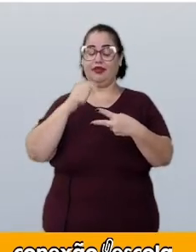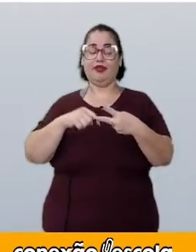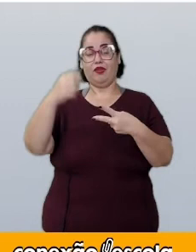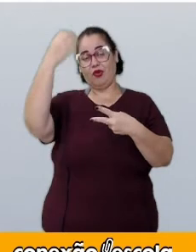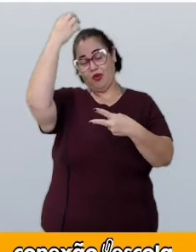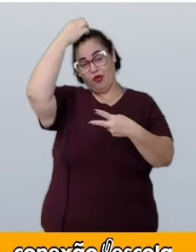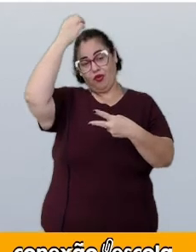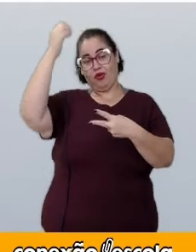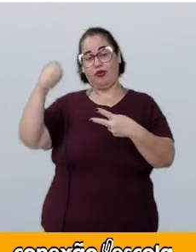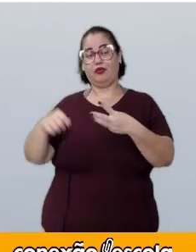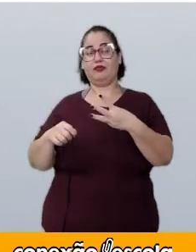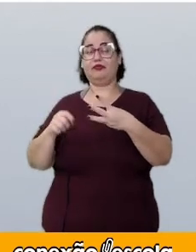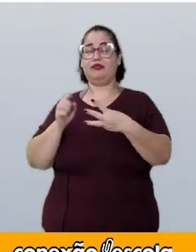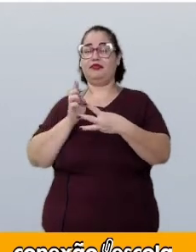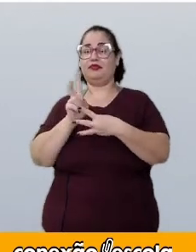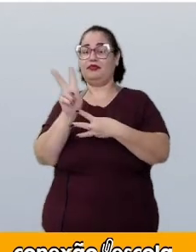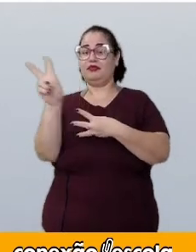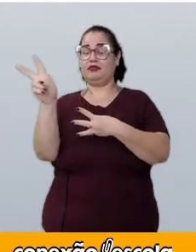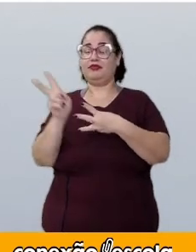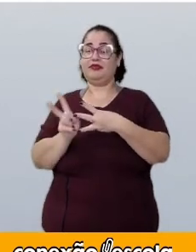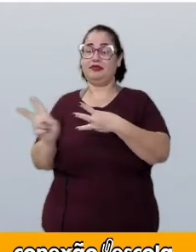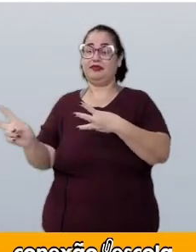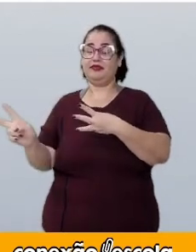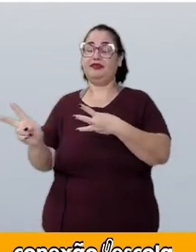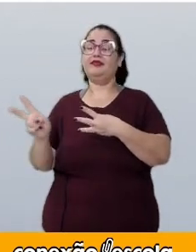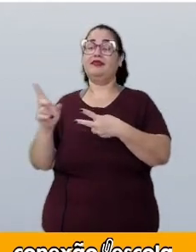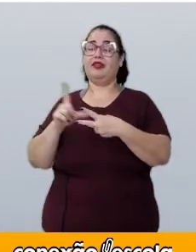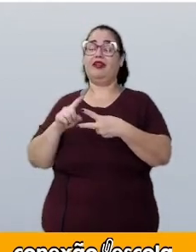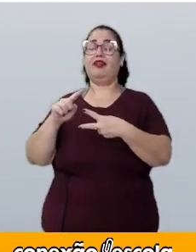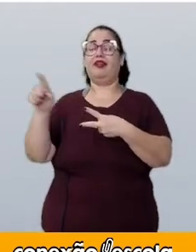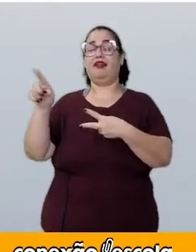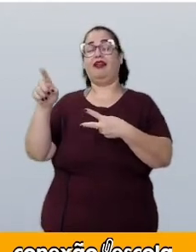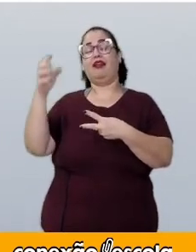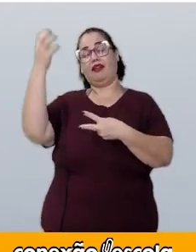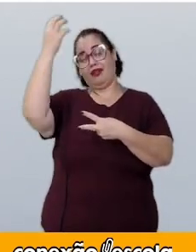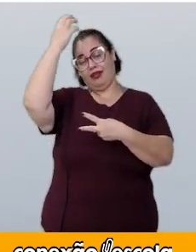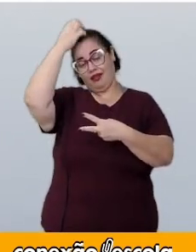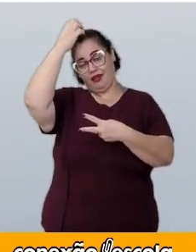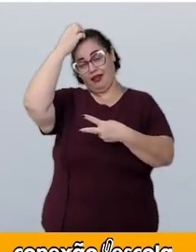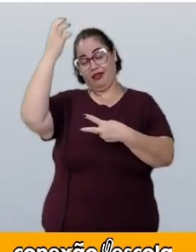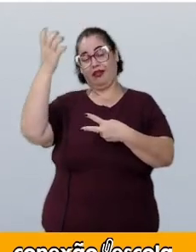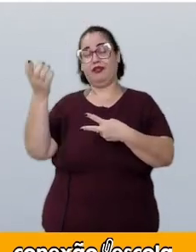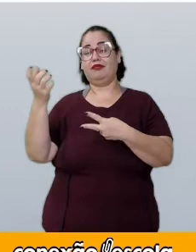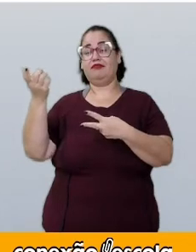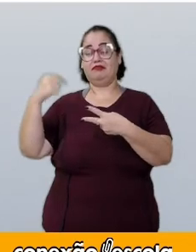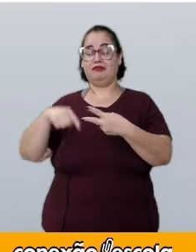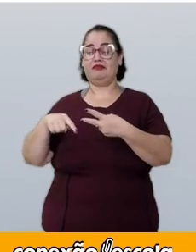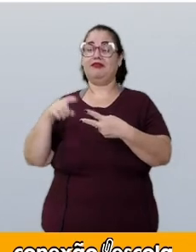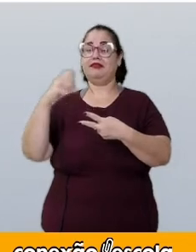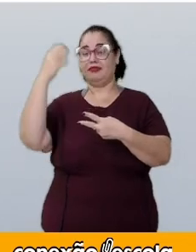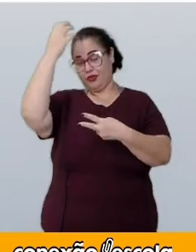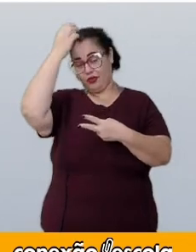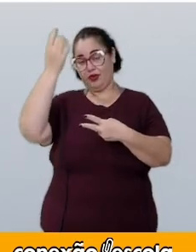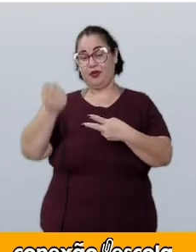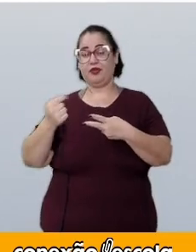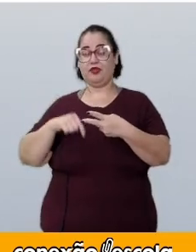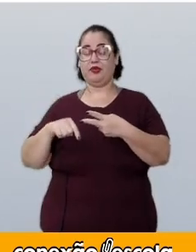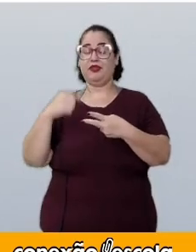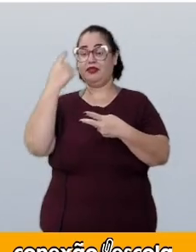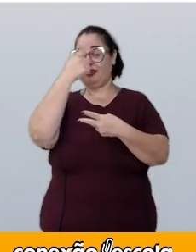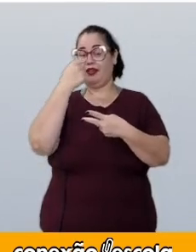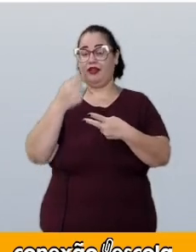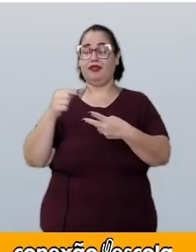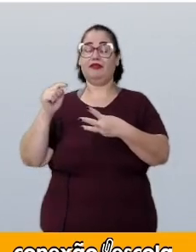coroa. E no terceiro momento, na de cima cara e na última, na segunda coroa. Na de baixo cara